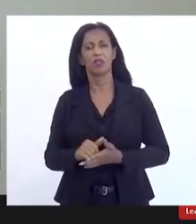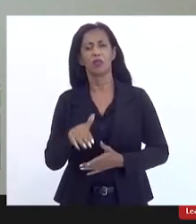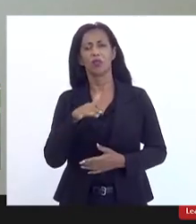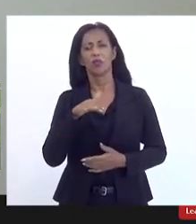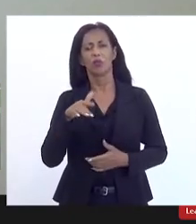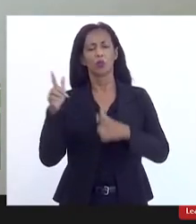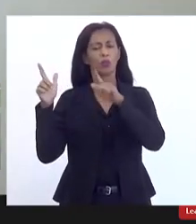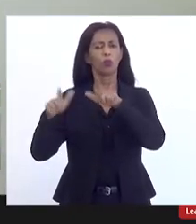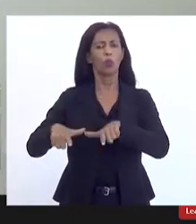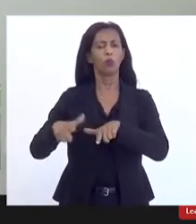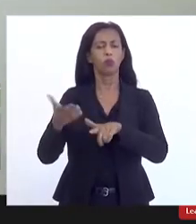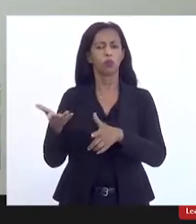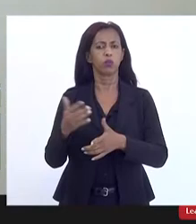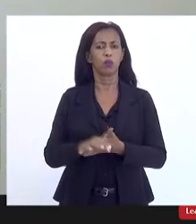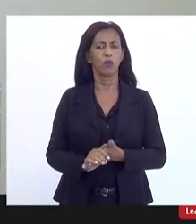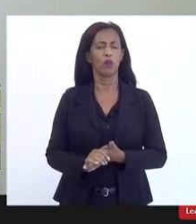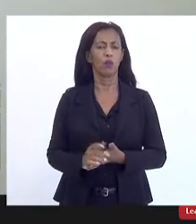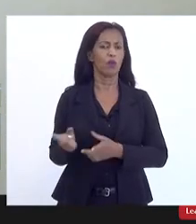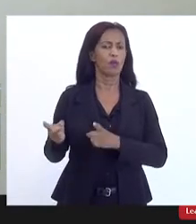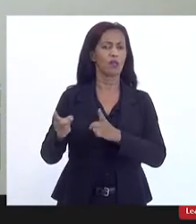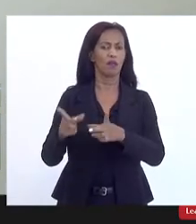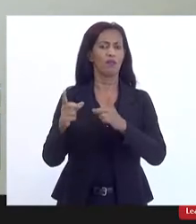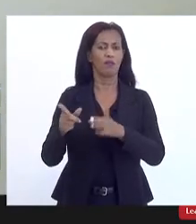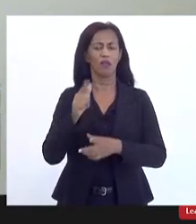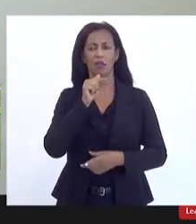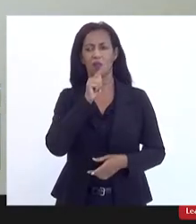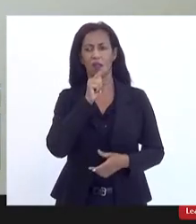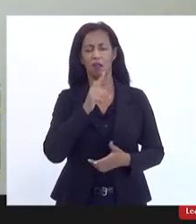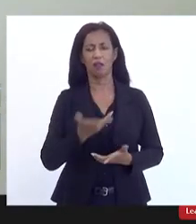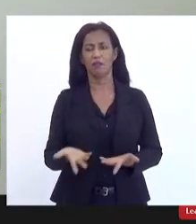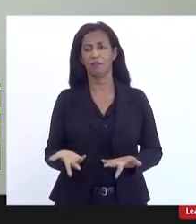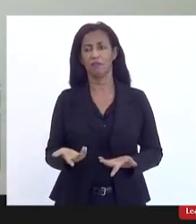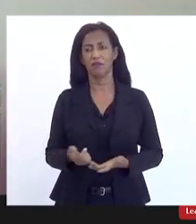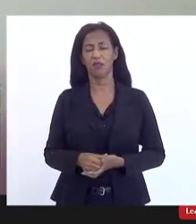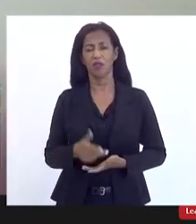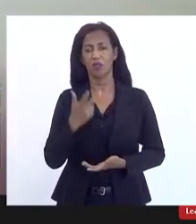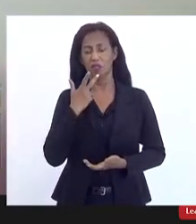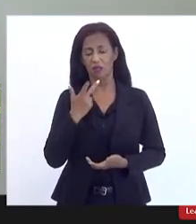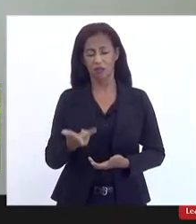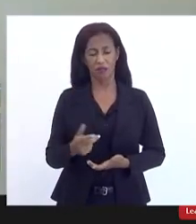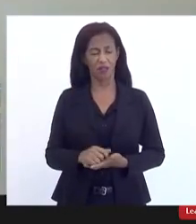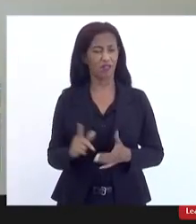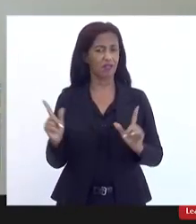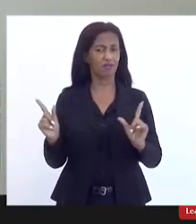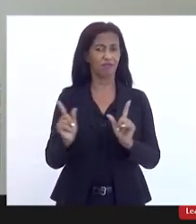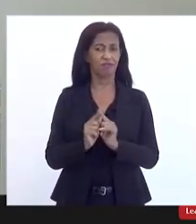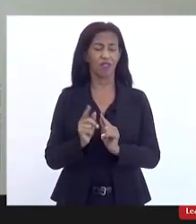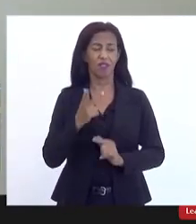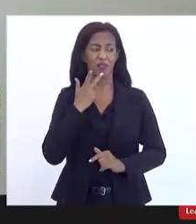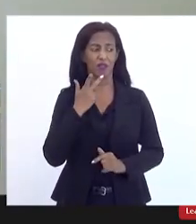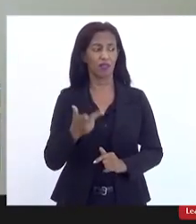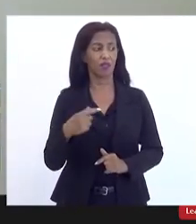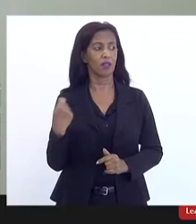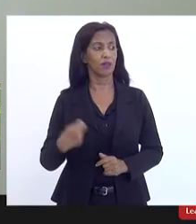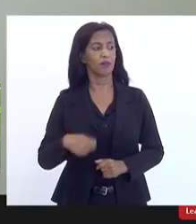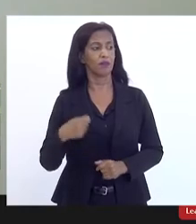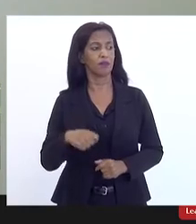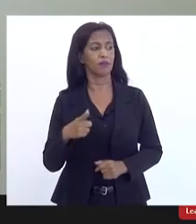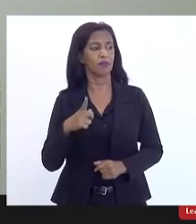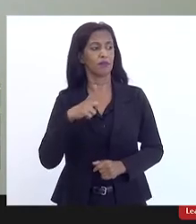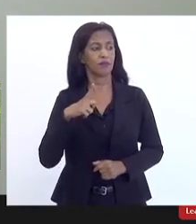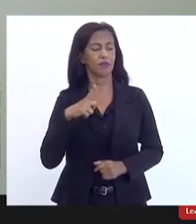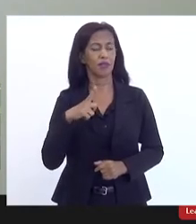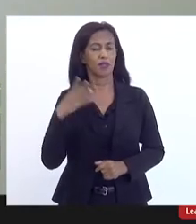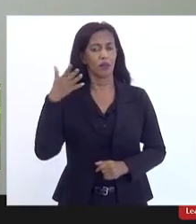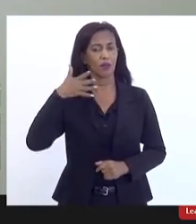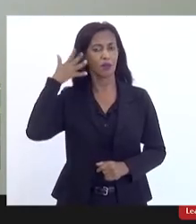com essa privatização da CEDAI então eu queria ser muito breve e dizer que a gente precisava ter uma